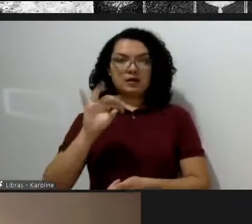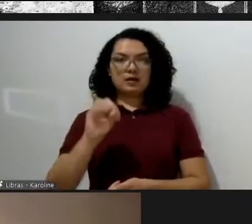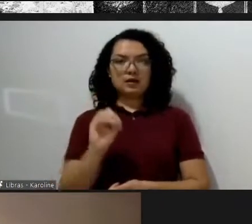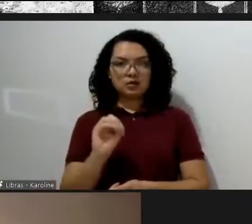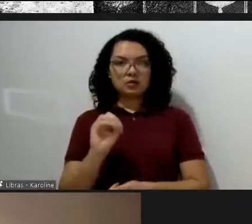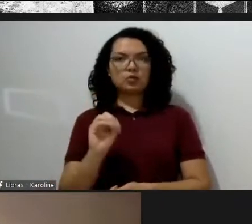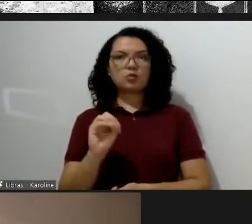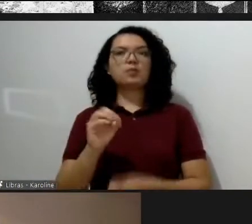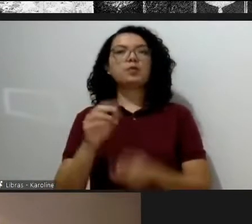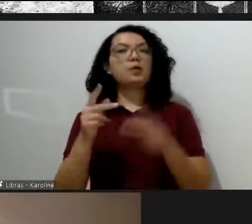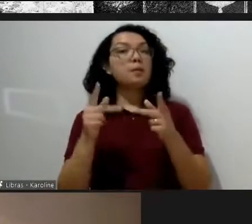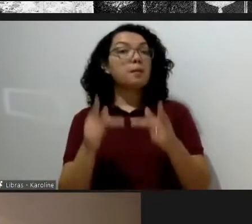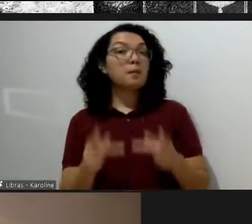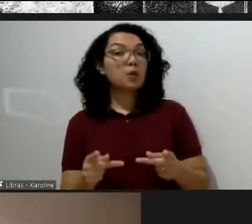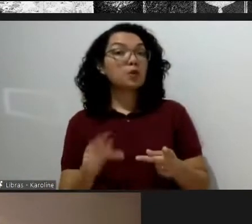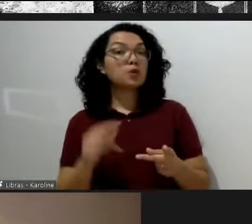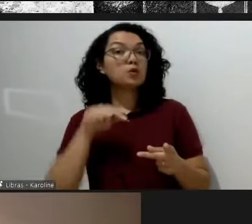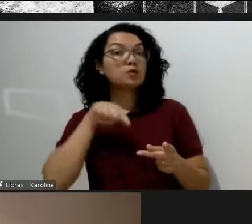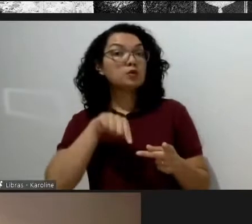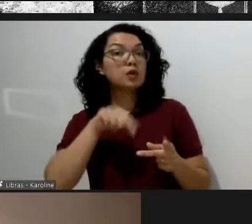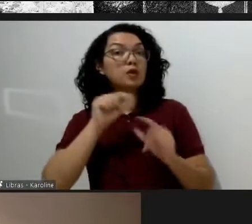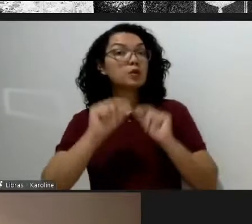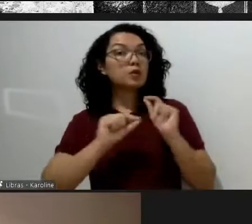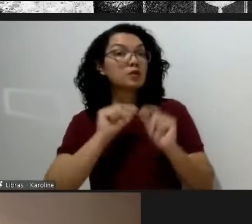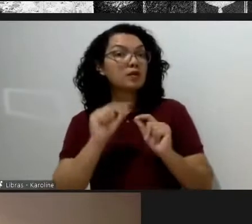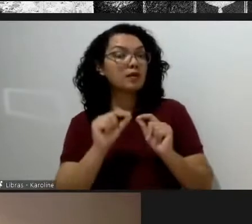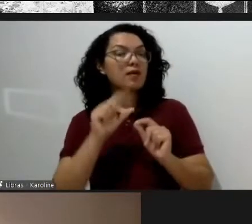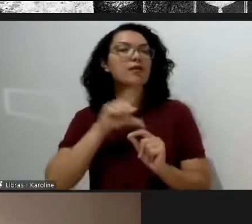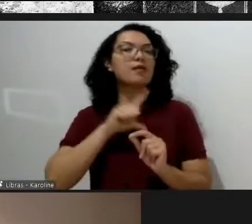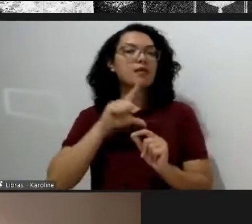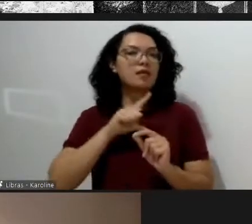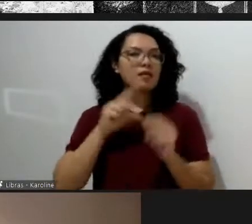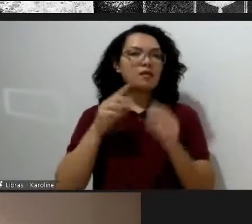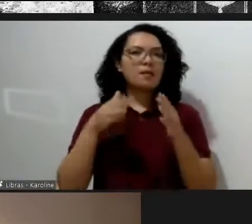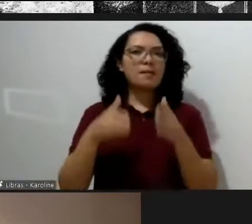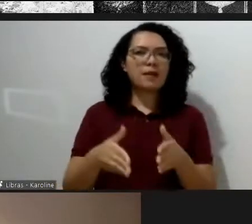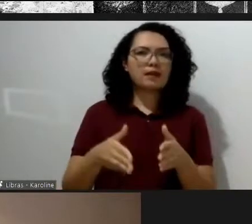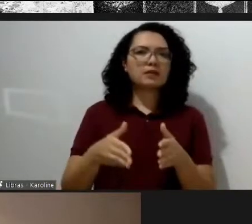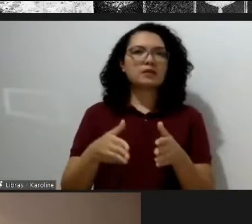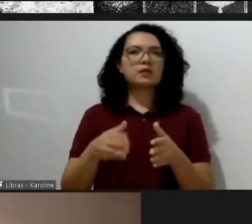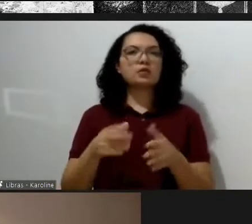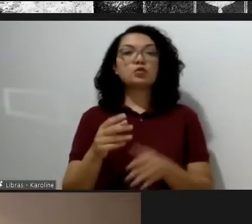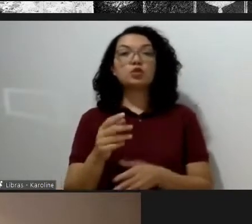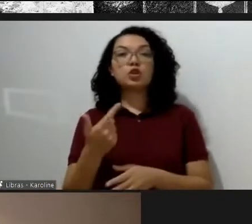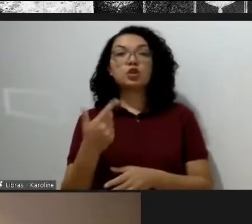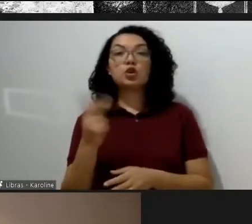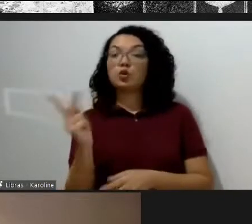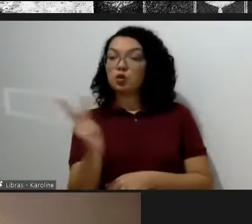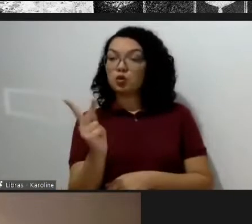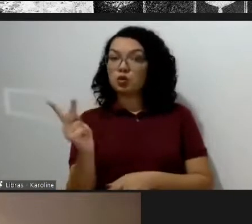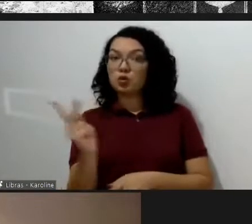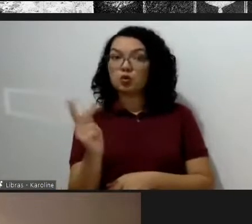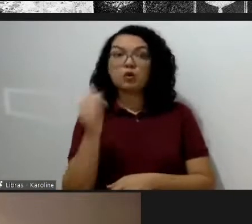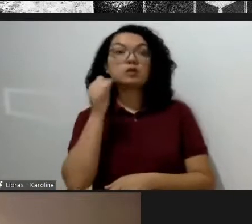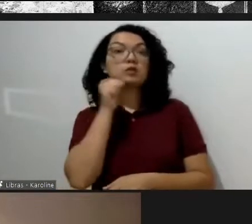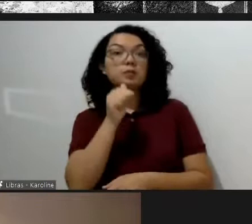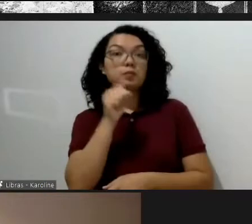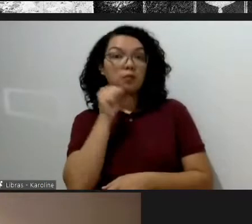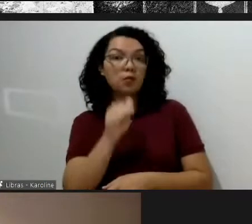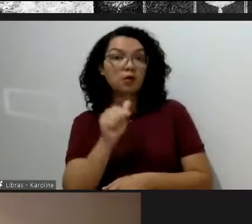Projeto que contou também com a participação das urbanistas Susana Lopes e Francisca